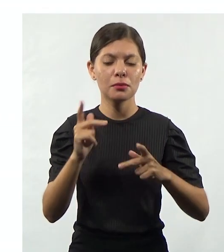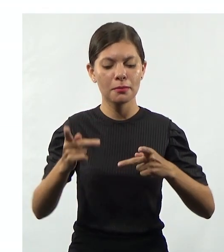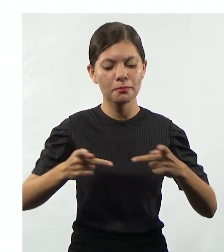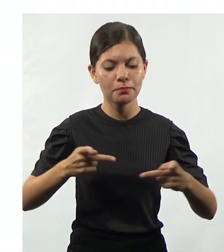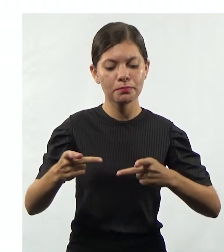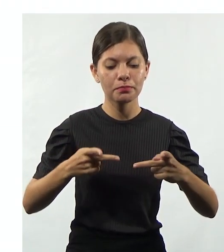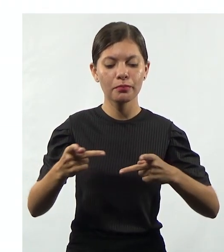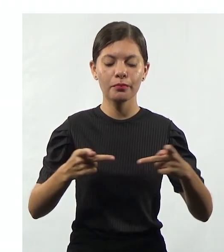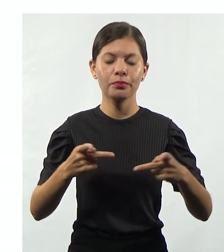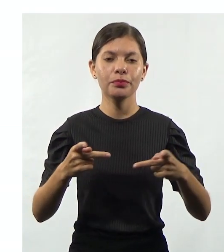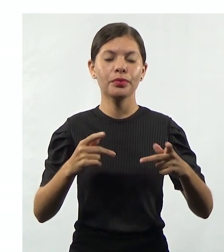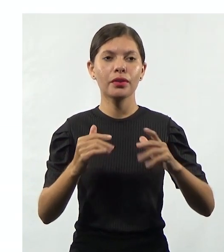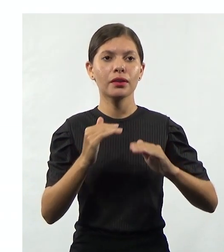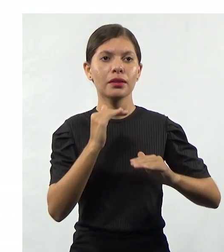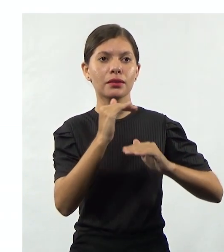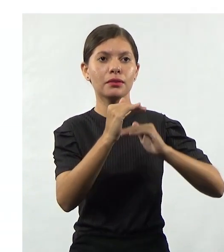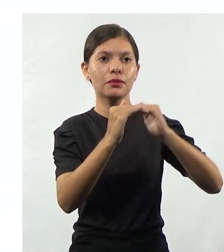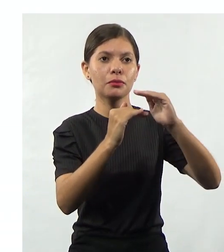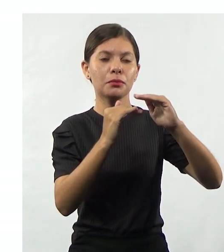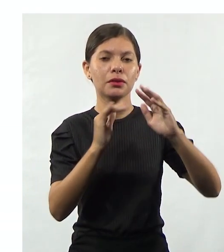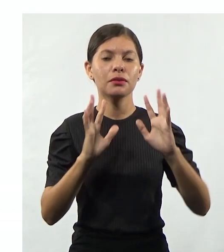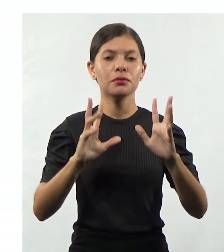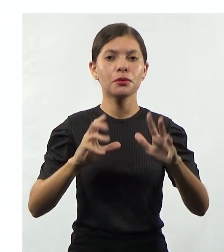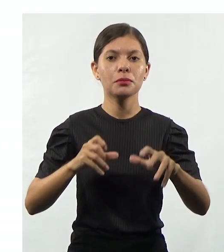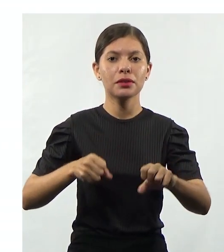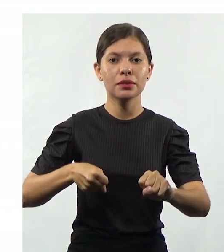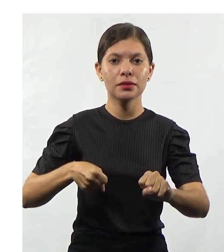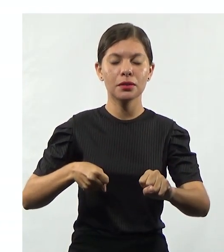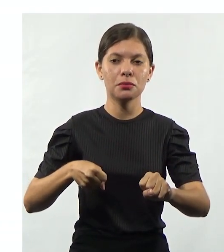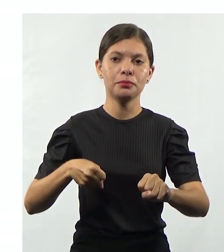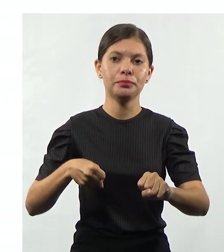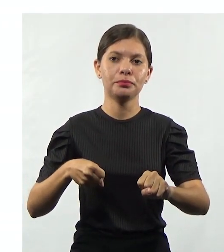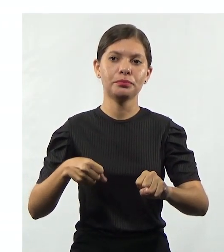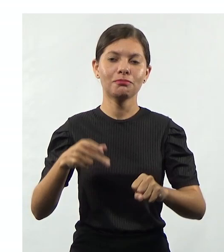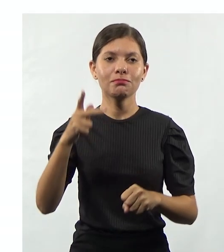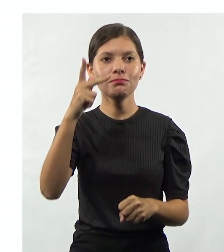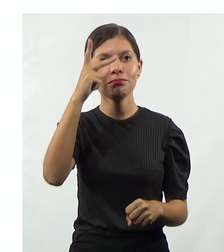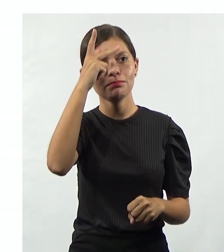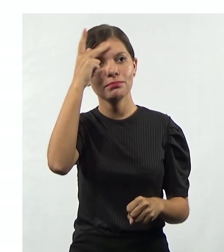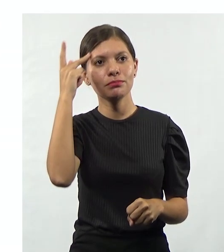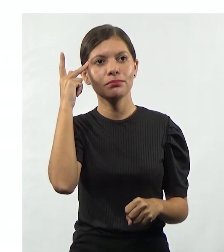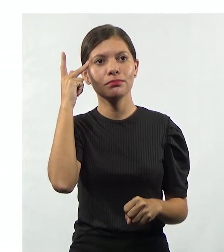desenvolvimento e formação de talentos.